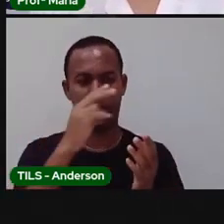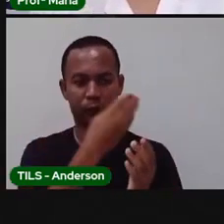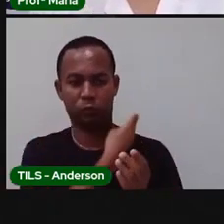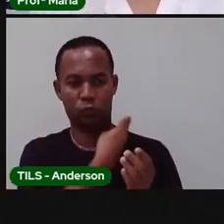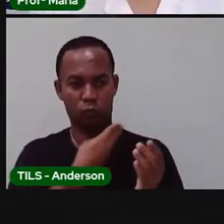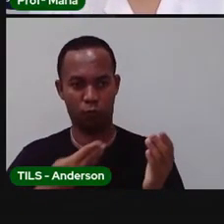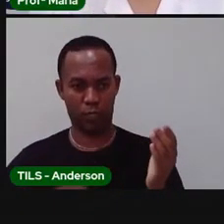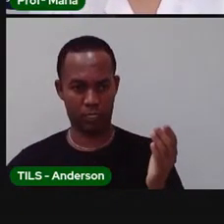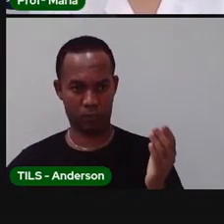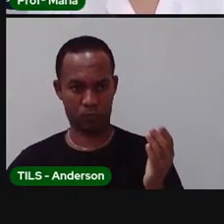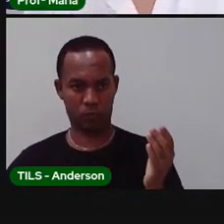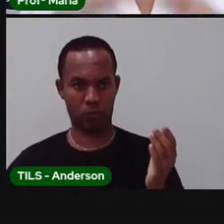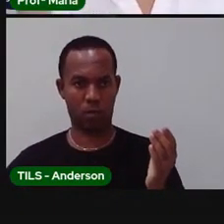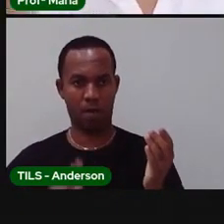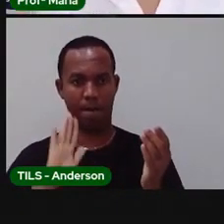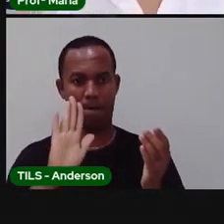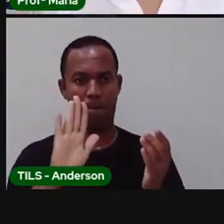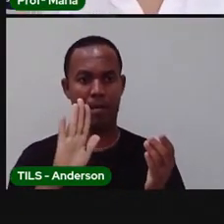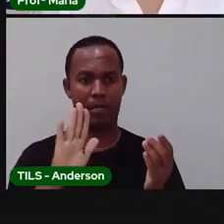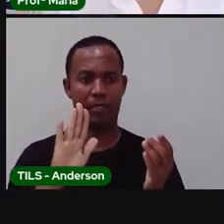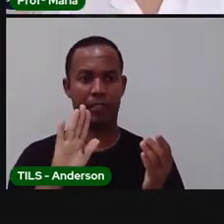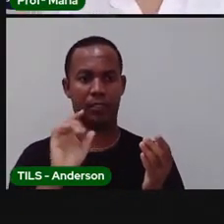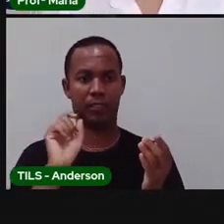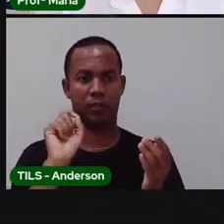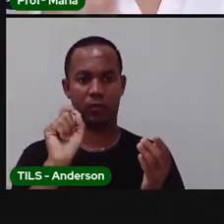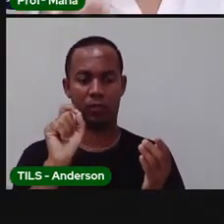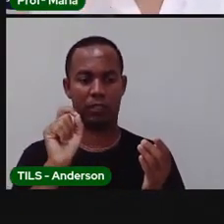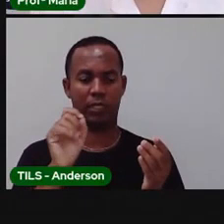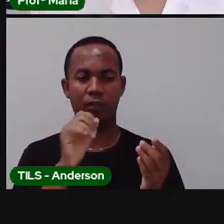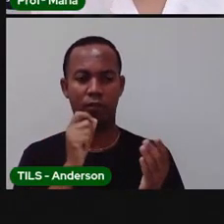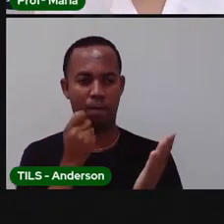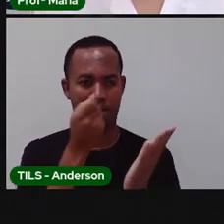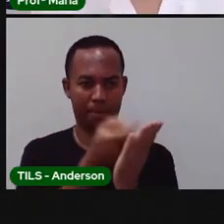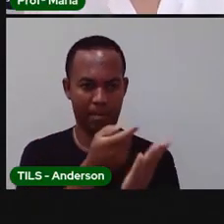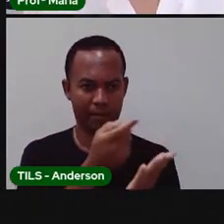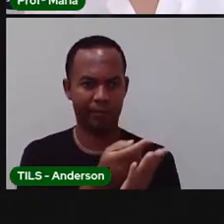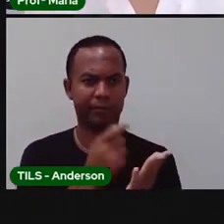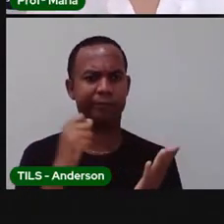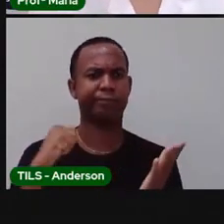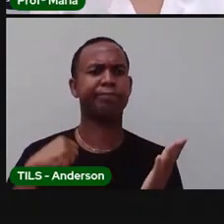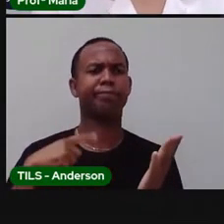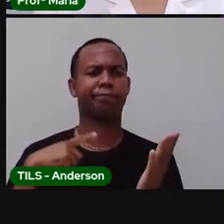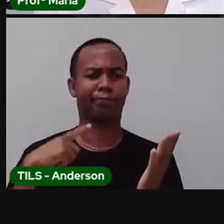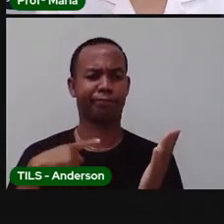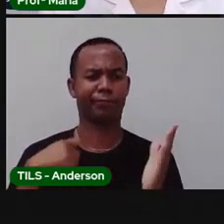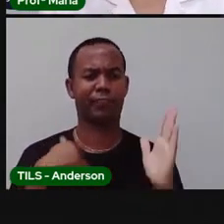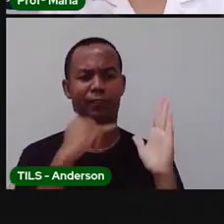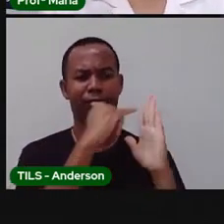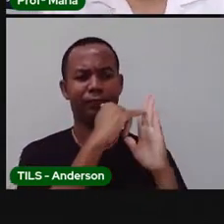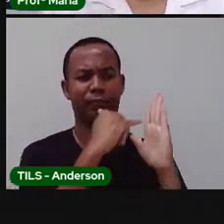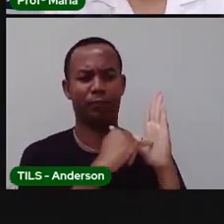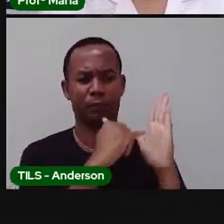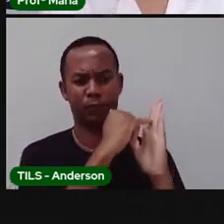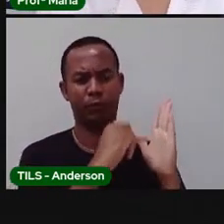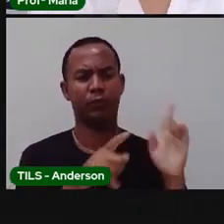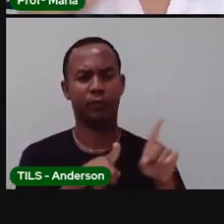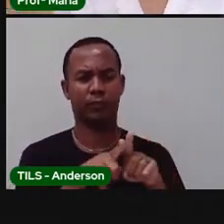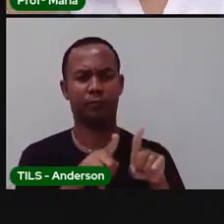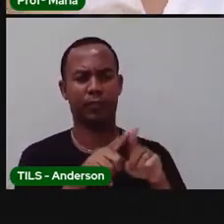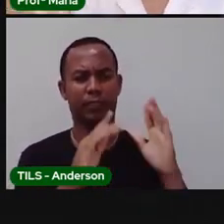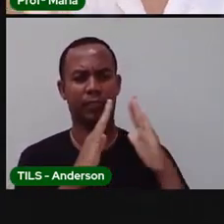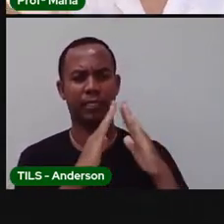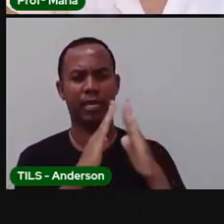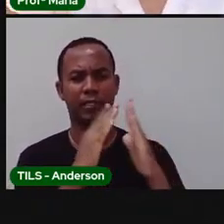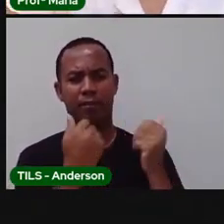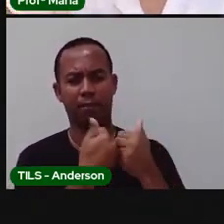mas não é o quê? Sem taxa nenhuma, porque você paga imposto. E próximo na sua residência. Só que,